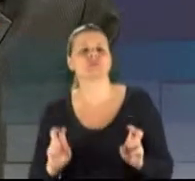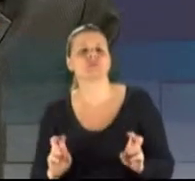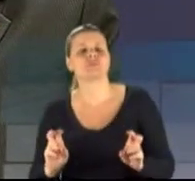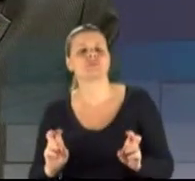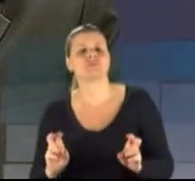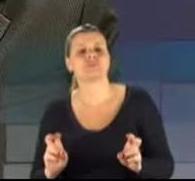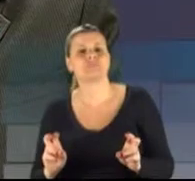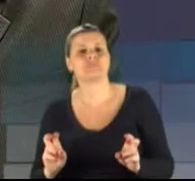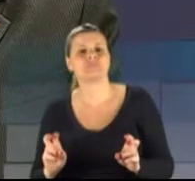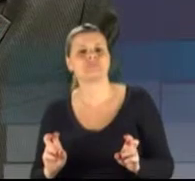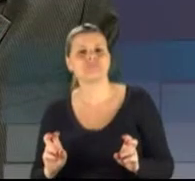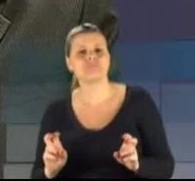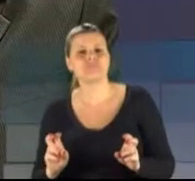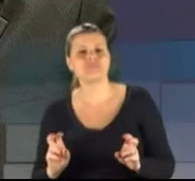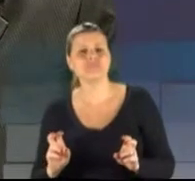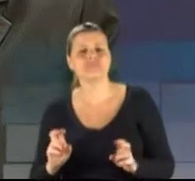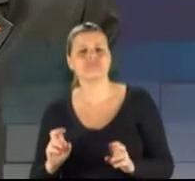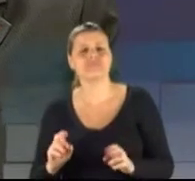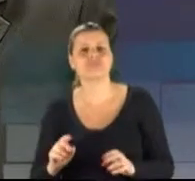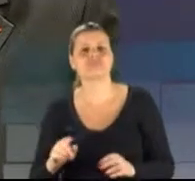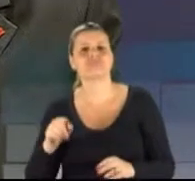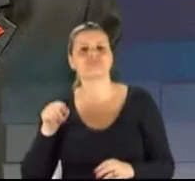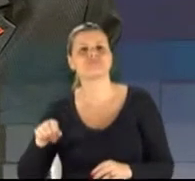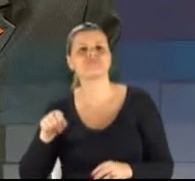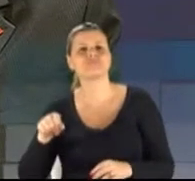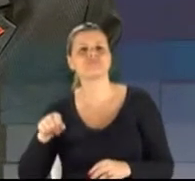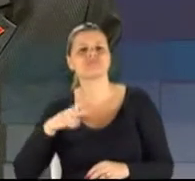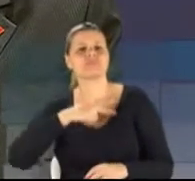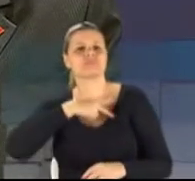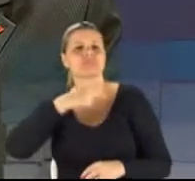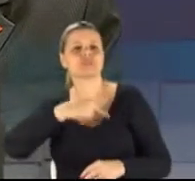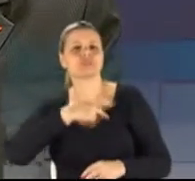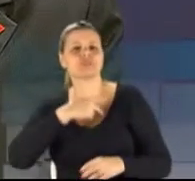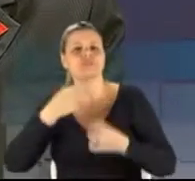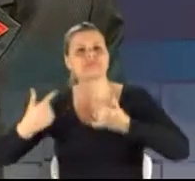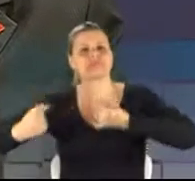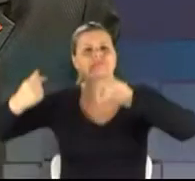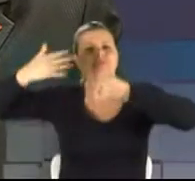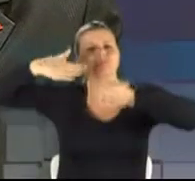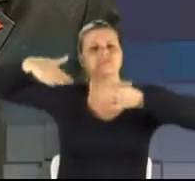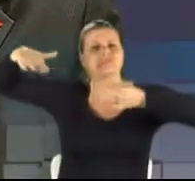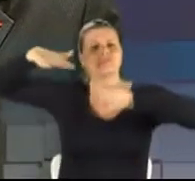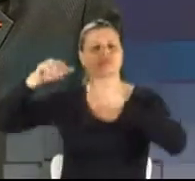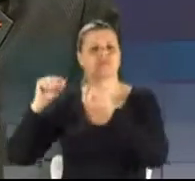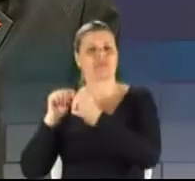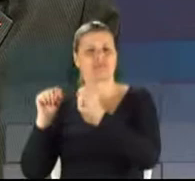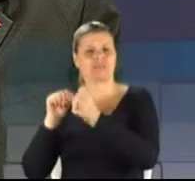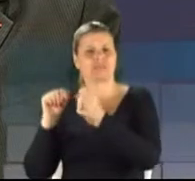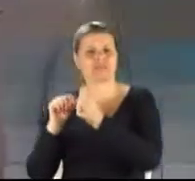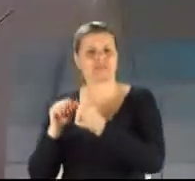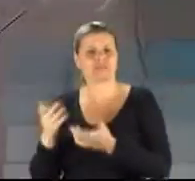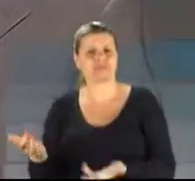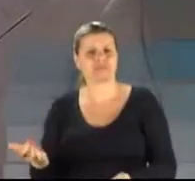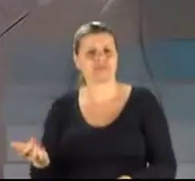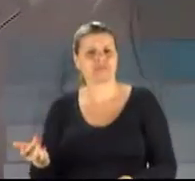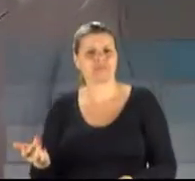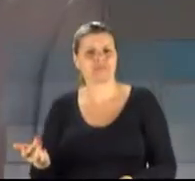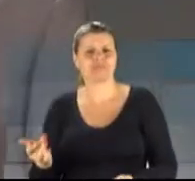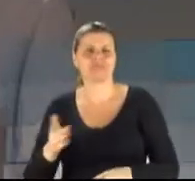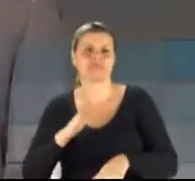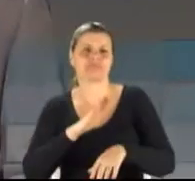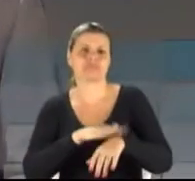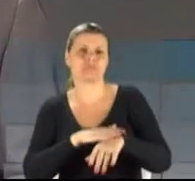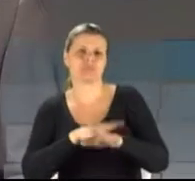da burguesia fazem. Que negócio é esse de meu partido... Tem desgotado